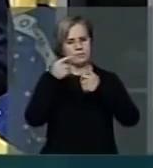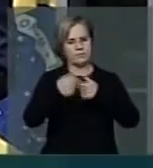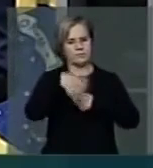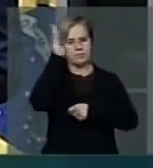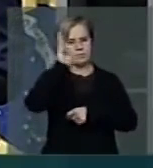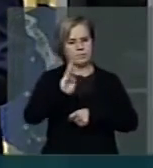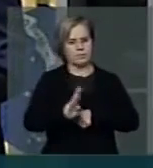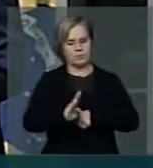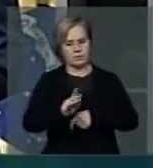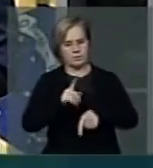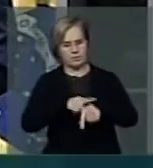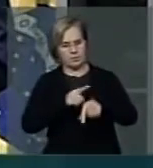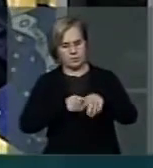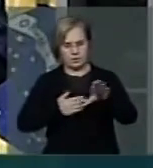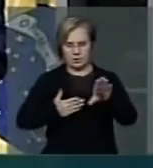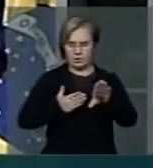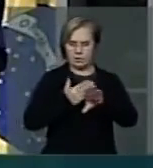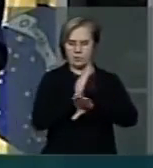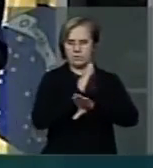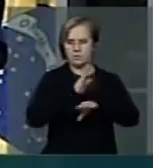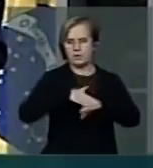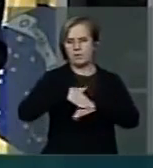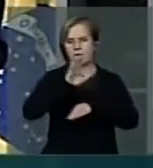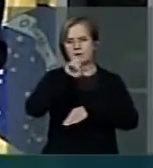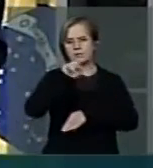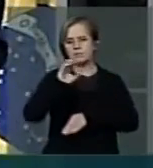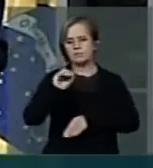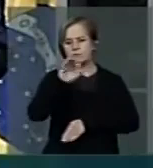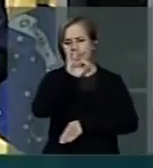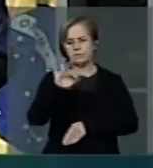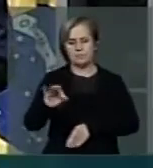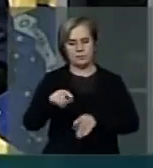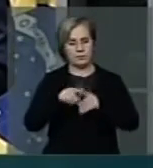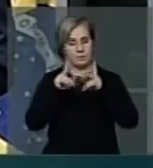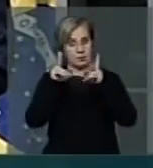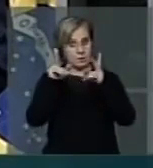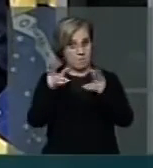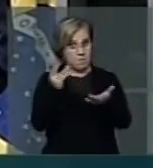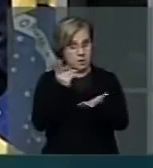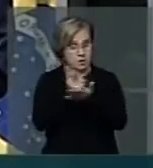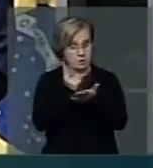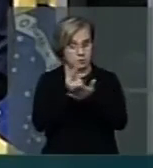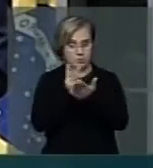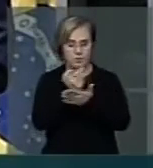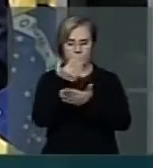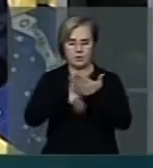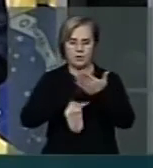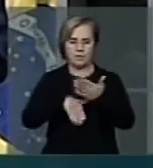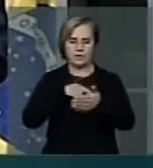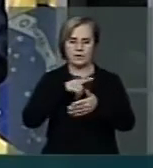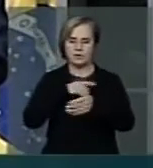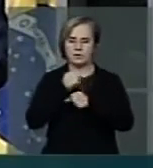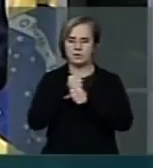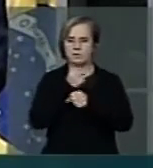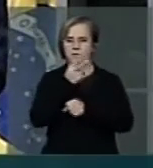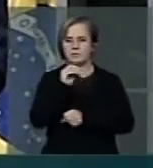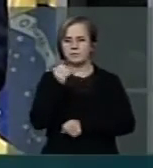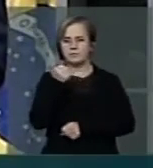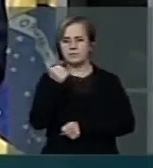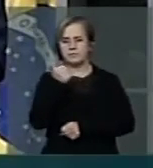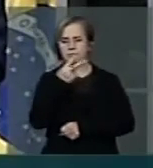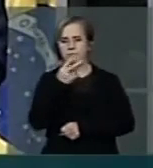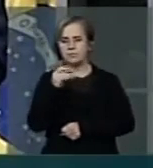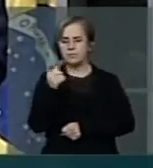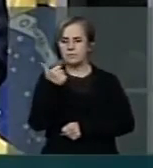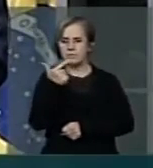índice de aprovação é superior a 80%, mas a mesma prova, quando aplicada em 2011 e 2012, reprovou